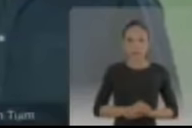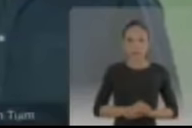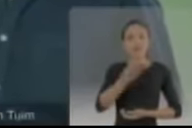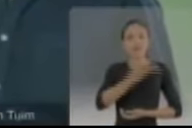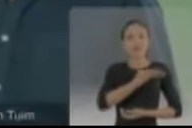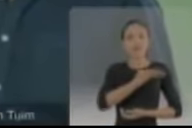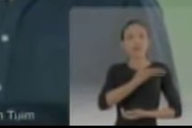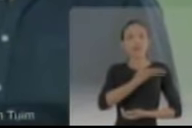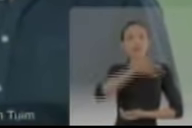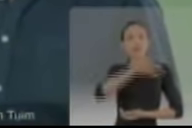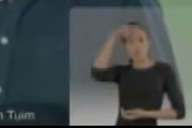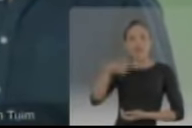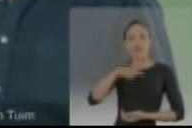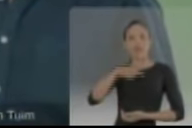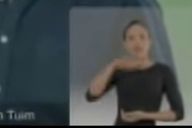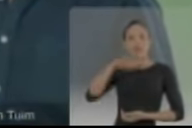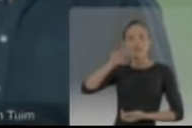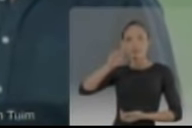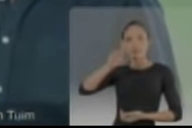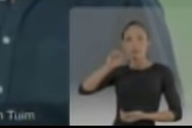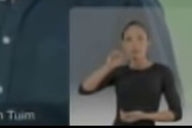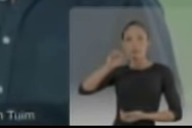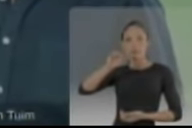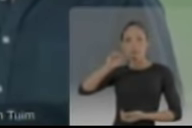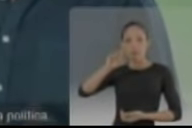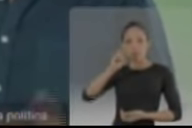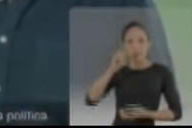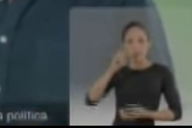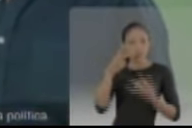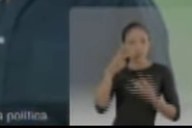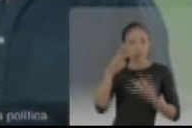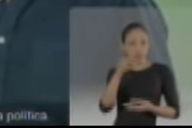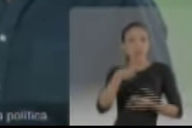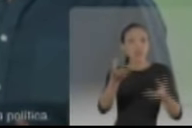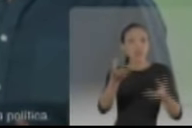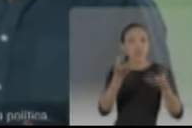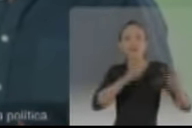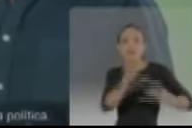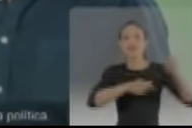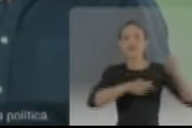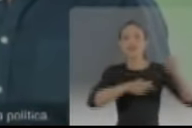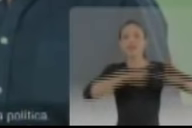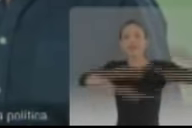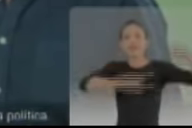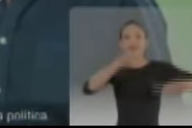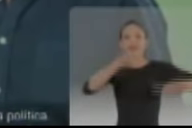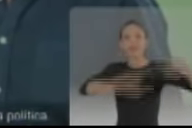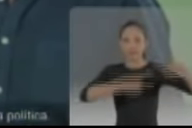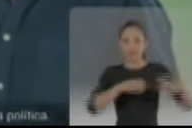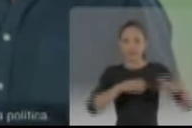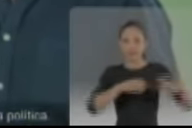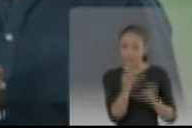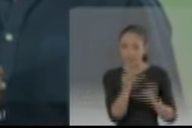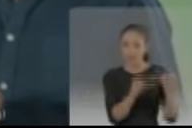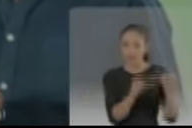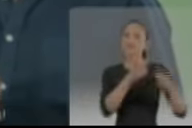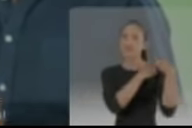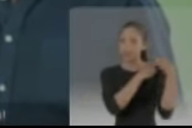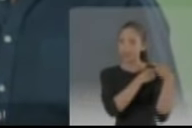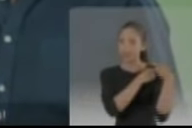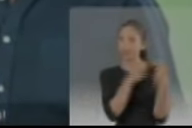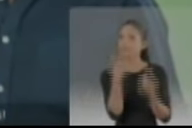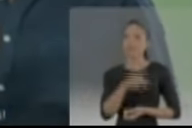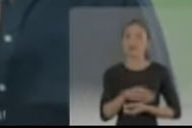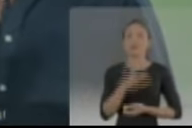Amigo de Mato Grosso, eu sou Adalto Antuin. E assim como vocês, eu desejo renovação na política. Agora, essa